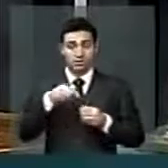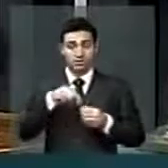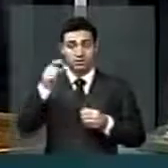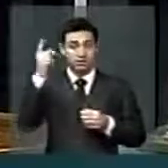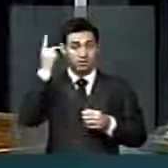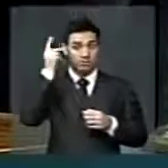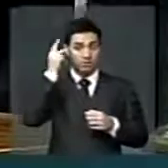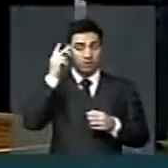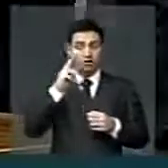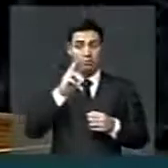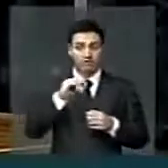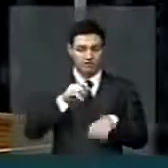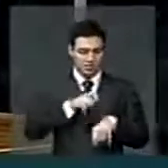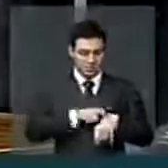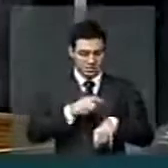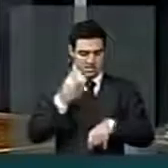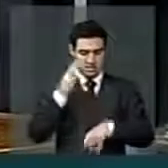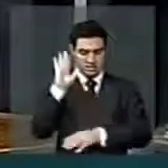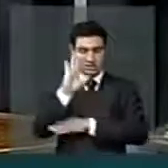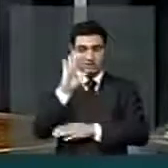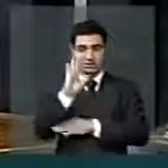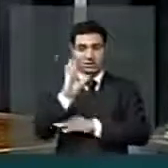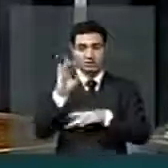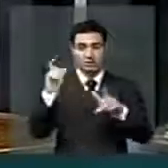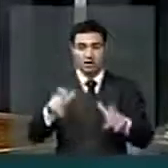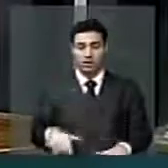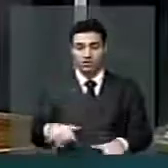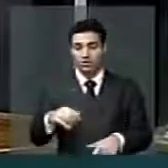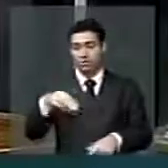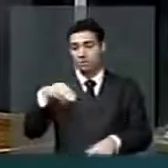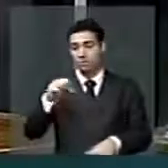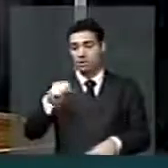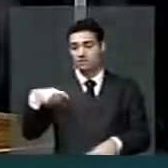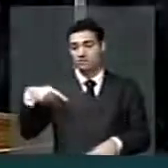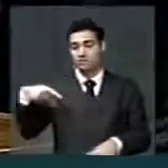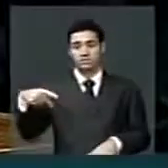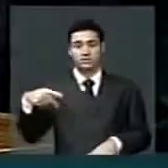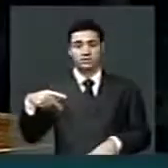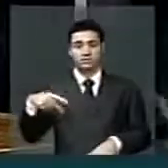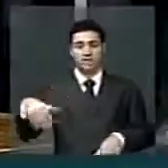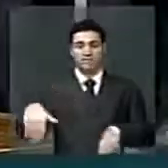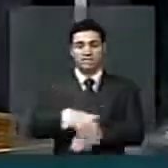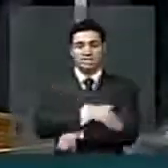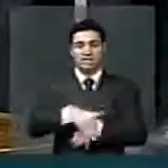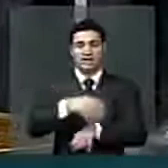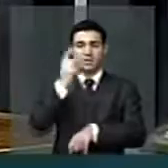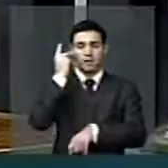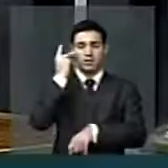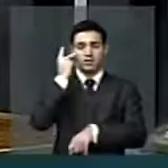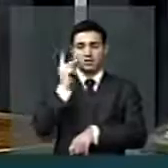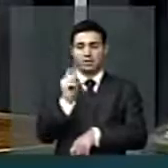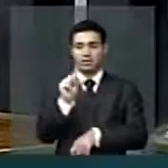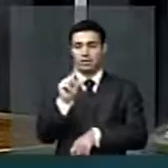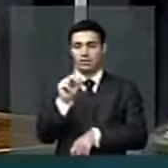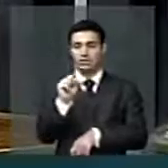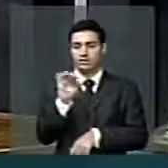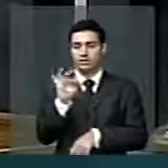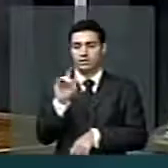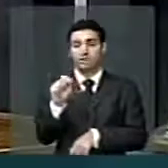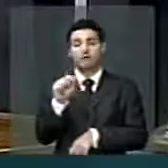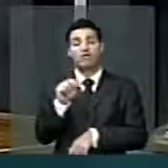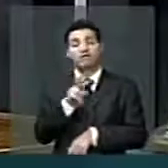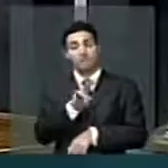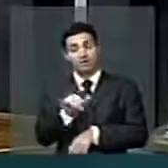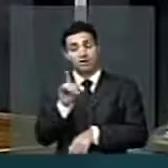ocorrer às 13 horas no Vão Livre do MASP, na Avenida Paulista. Esse é o momento para colocarmos